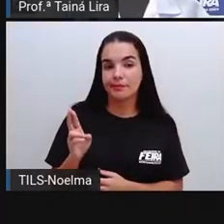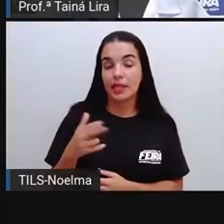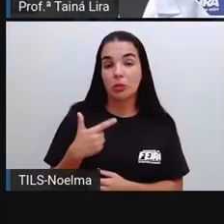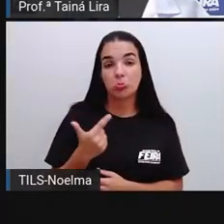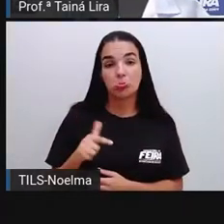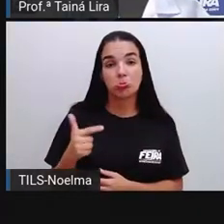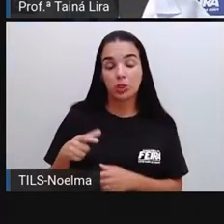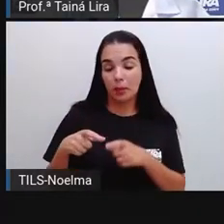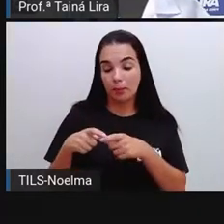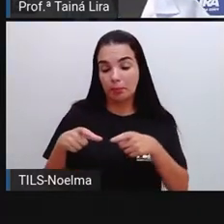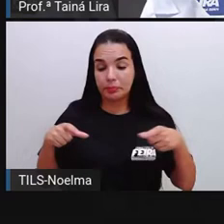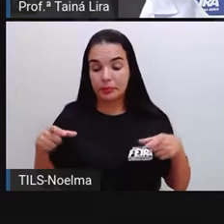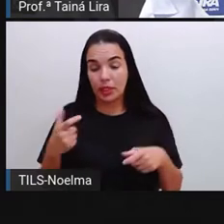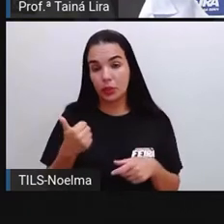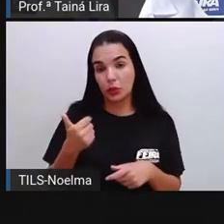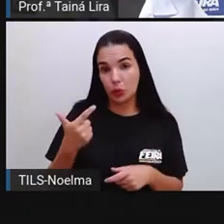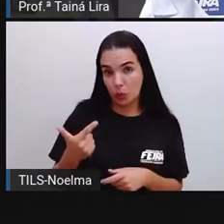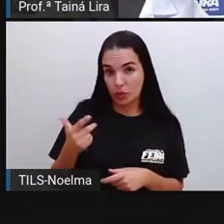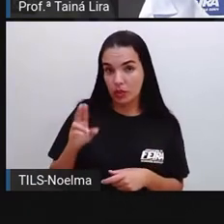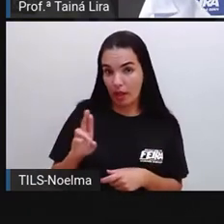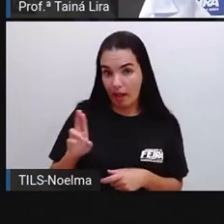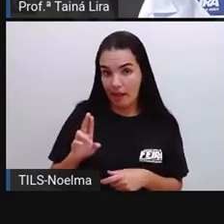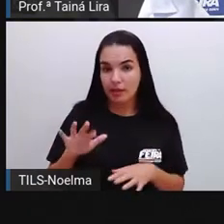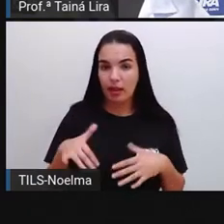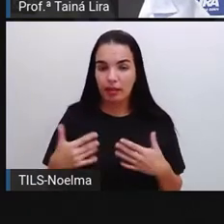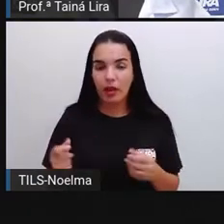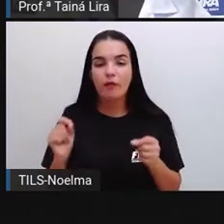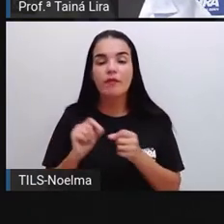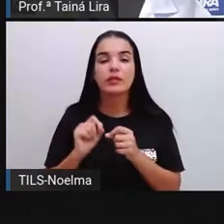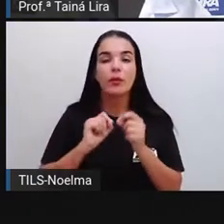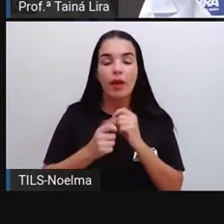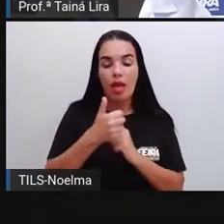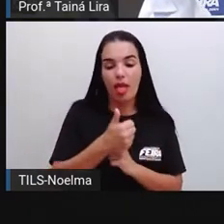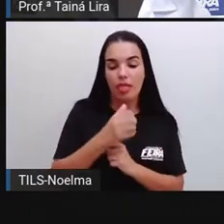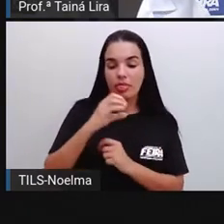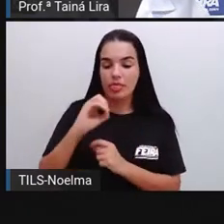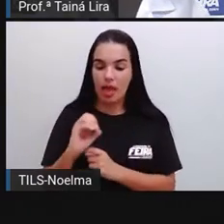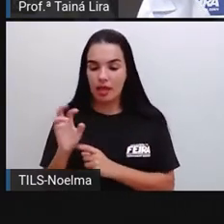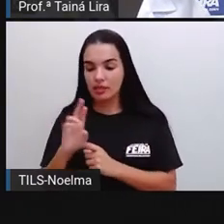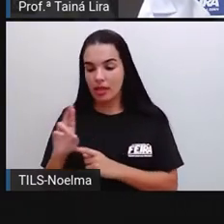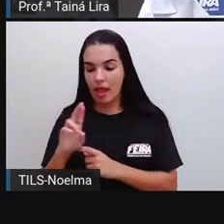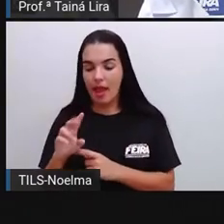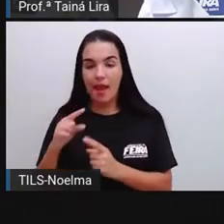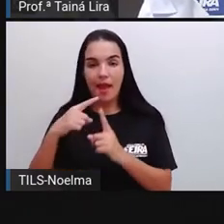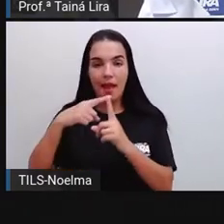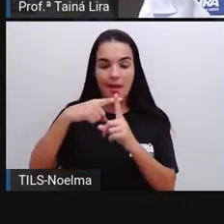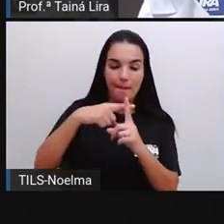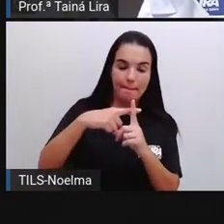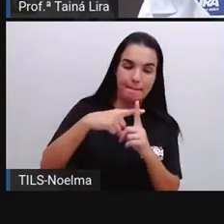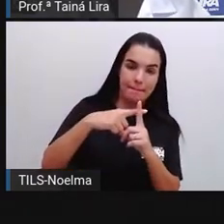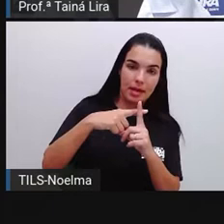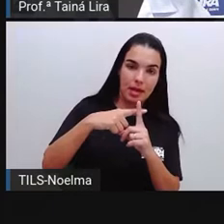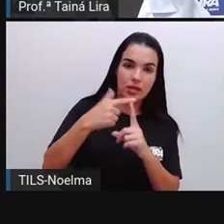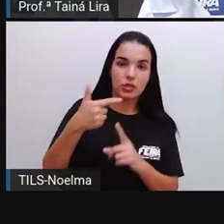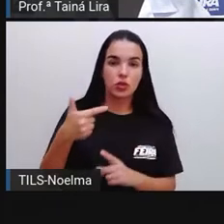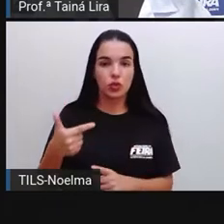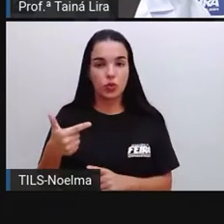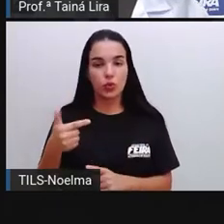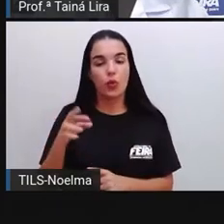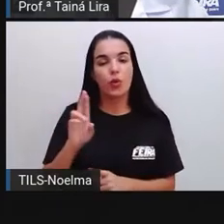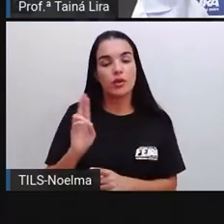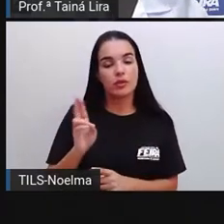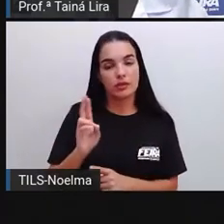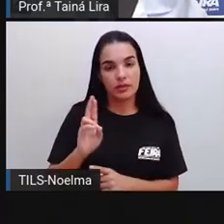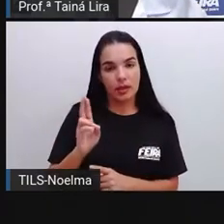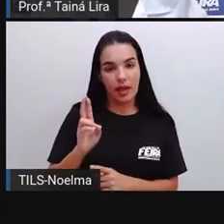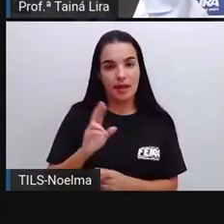eu não tenho uma cédula de doze reais, eu vou colocar, ó, uma cédula de dez e uma